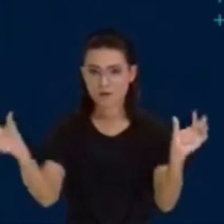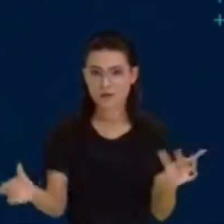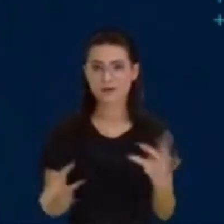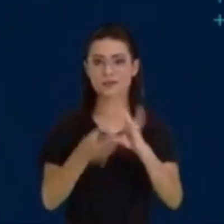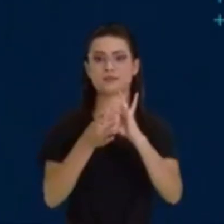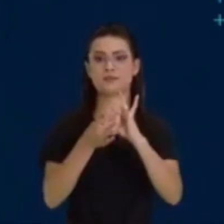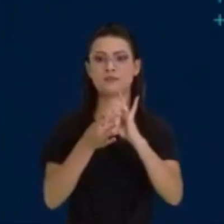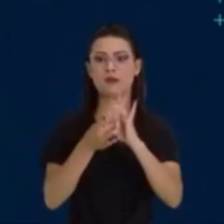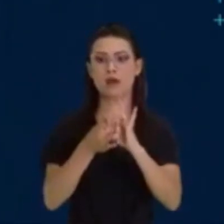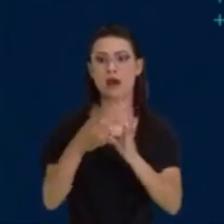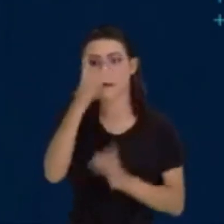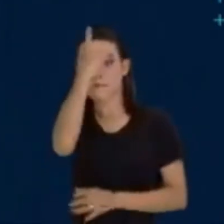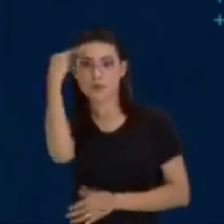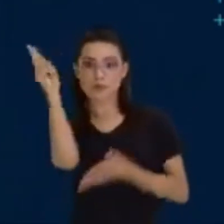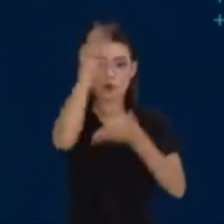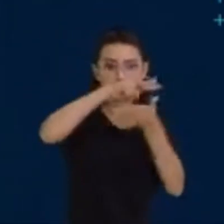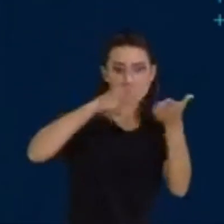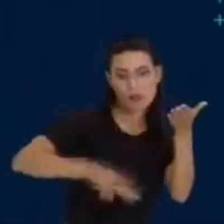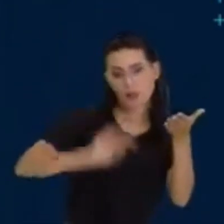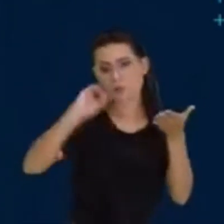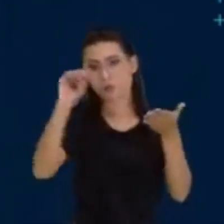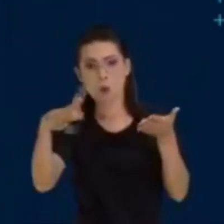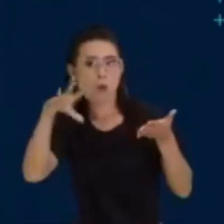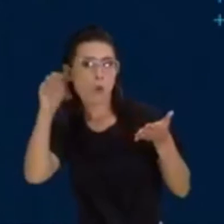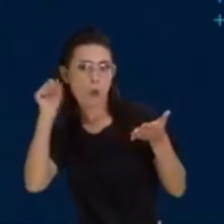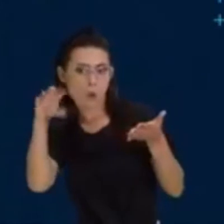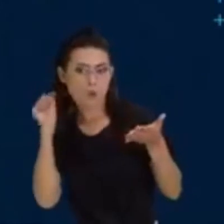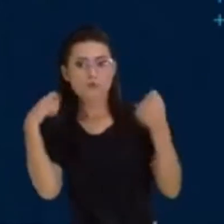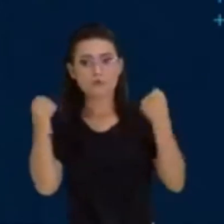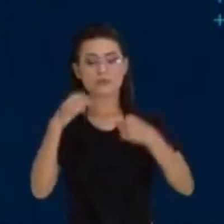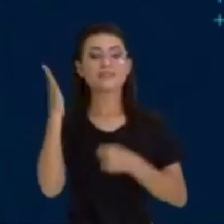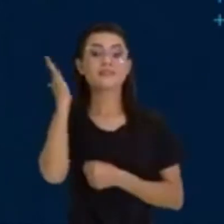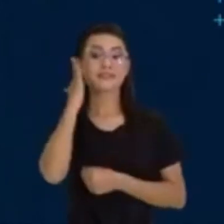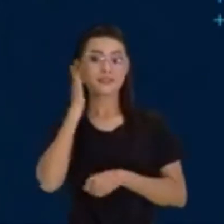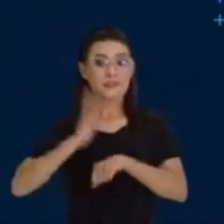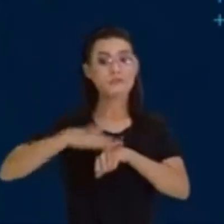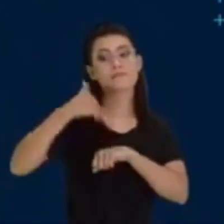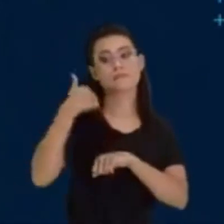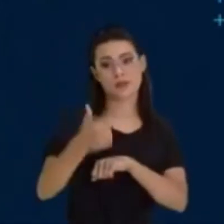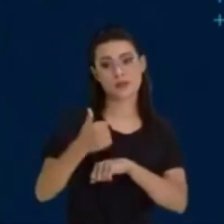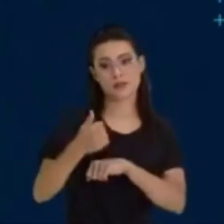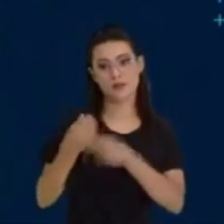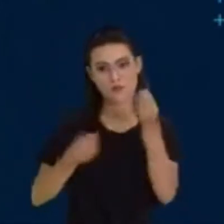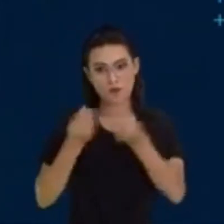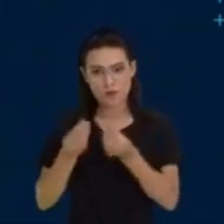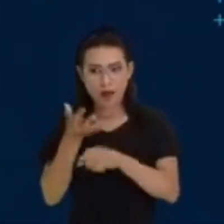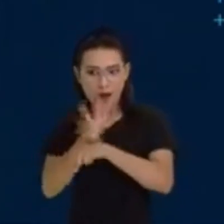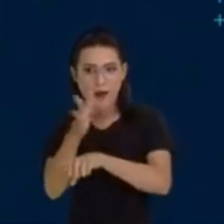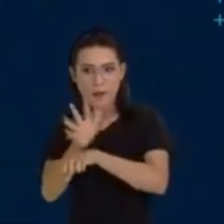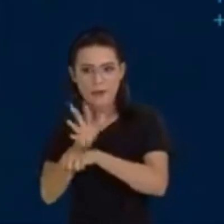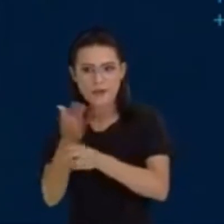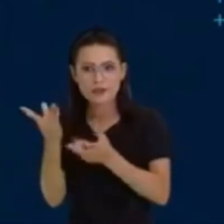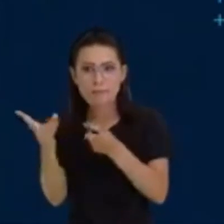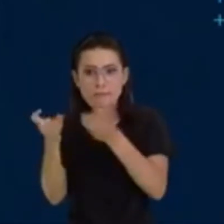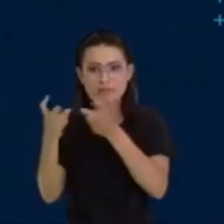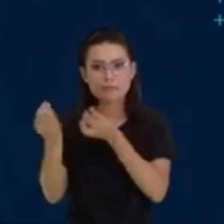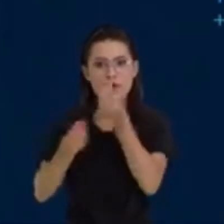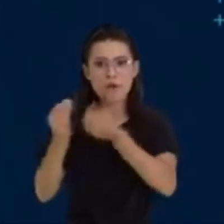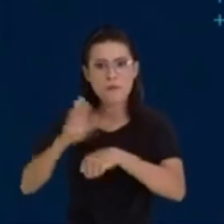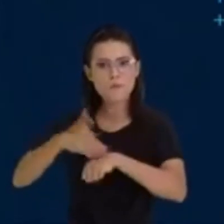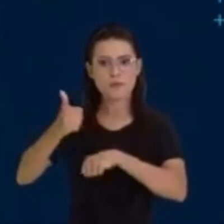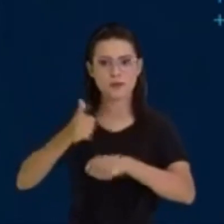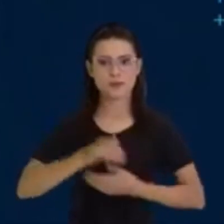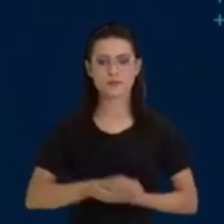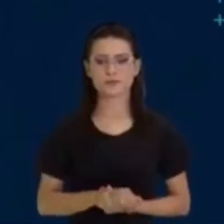leitor ou ouvinte. Vamos ver na prática como isso funciona ao analisarmos a tira da turma do Açaí.